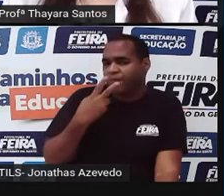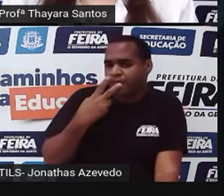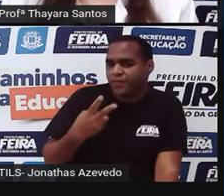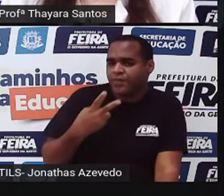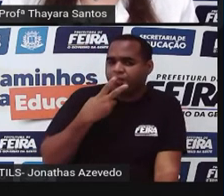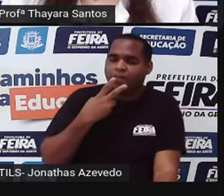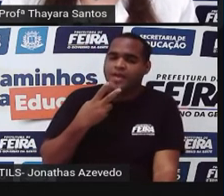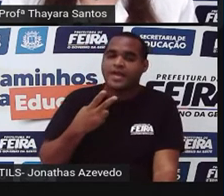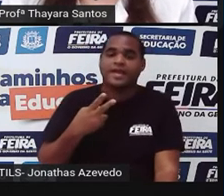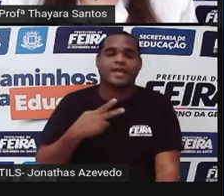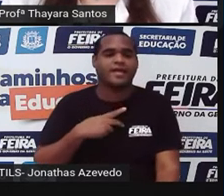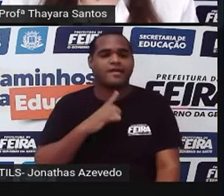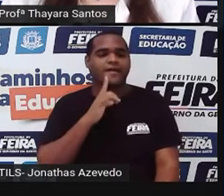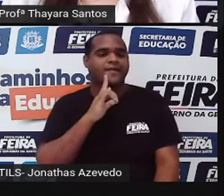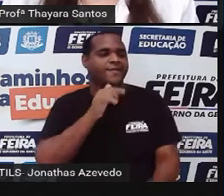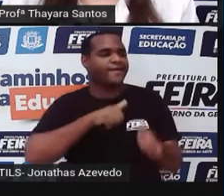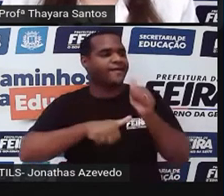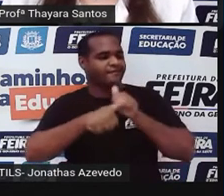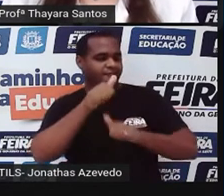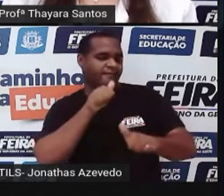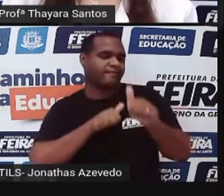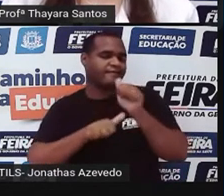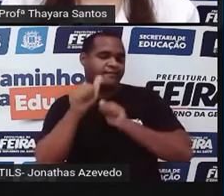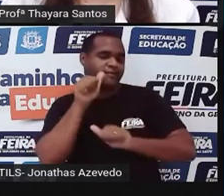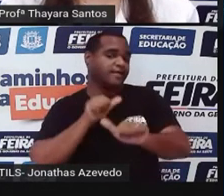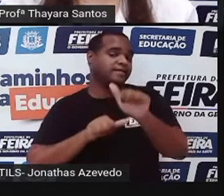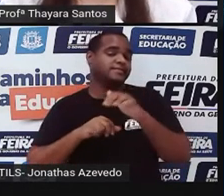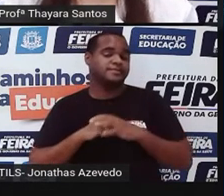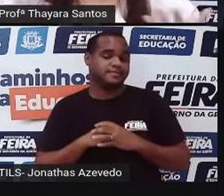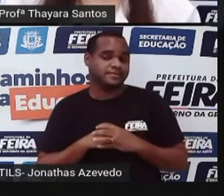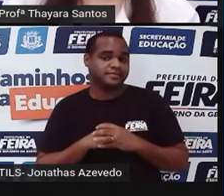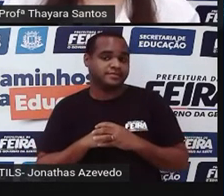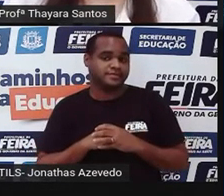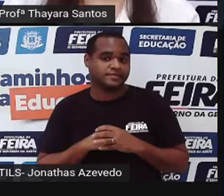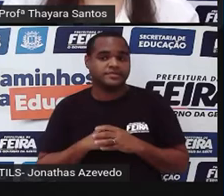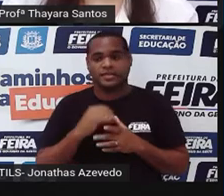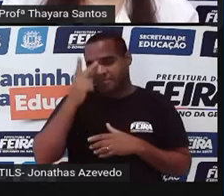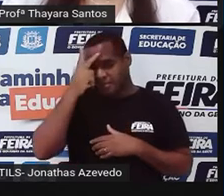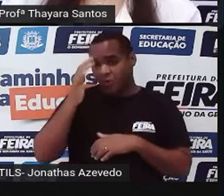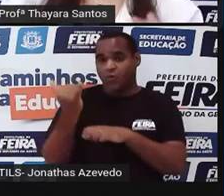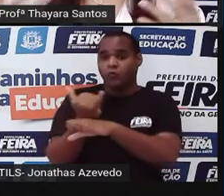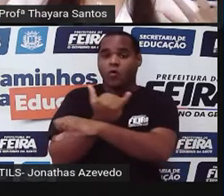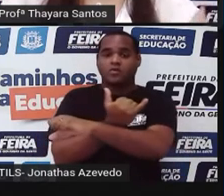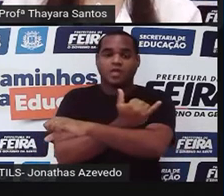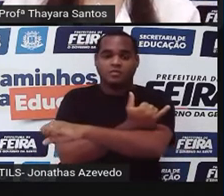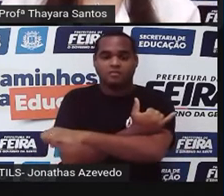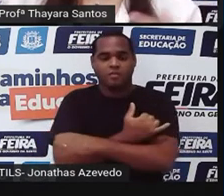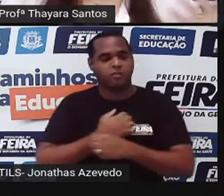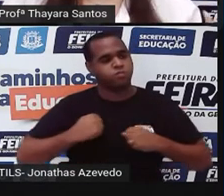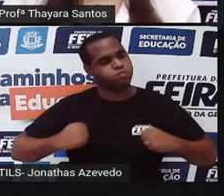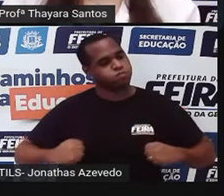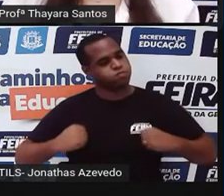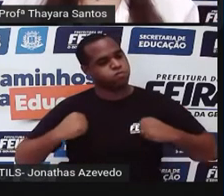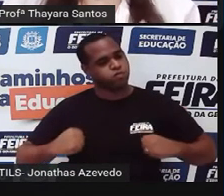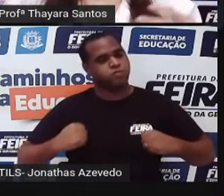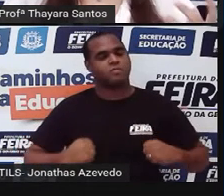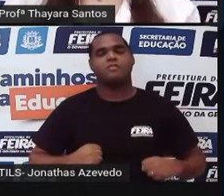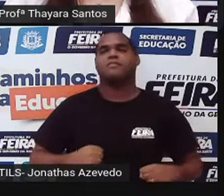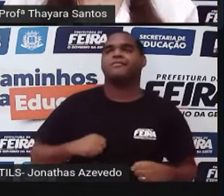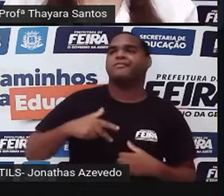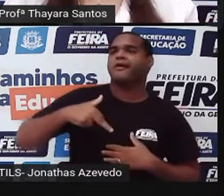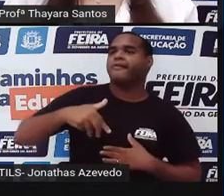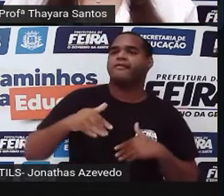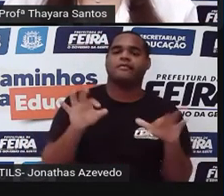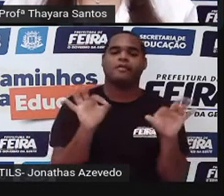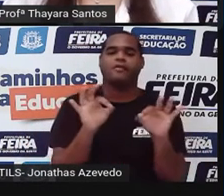uma pessoa que faz abuso de álcool, uma pessoa que é sedentária. Todas essas coisas aqui, todos esses